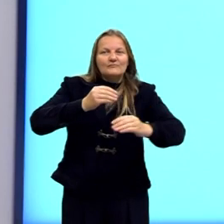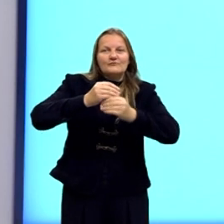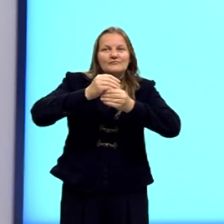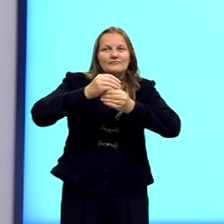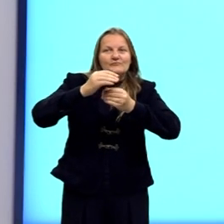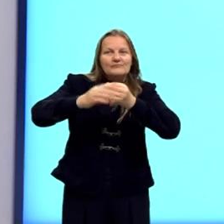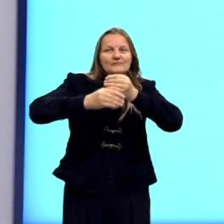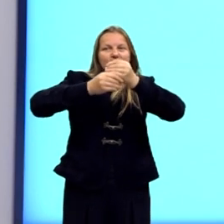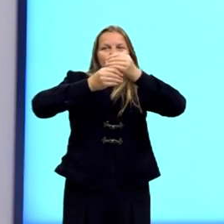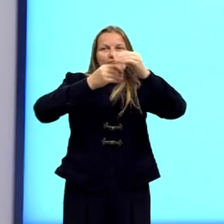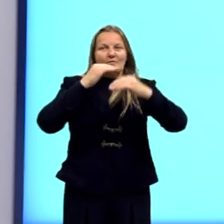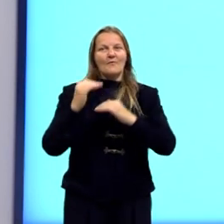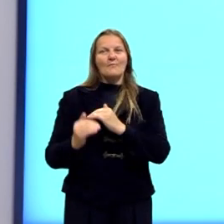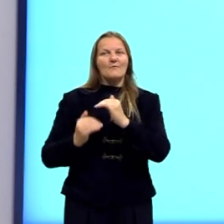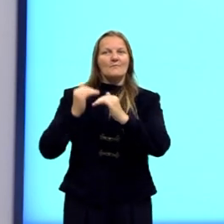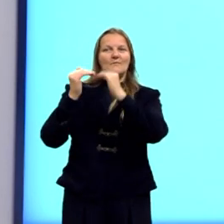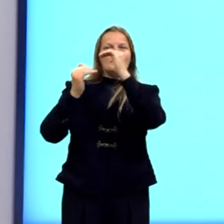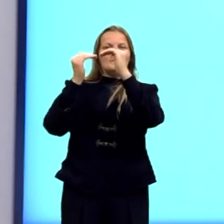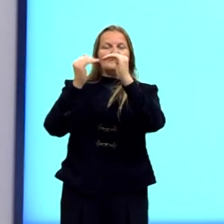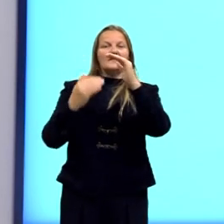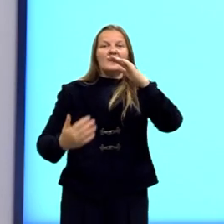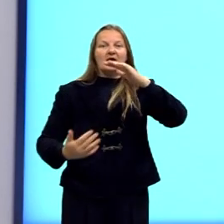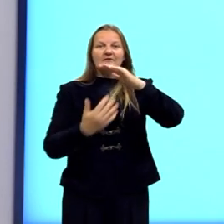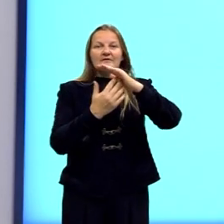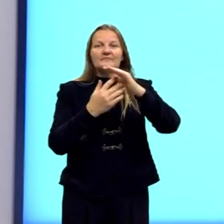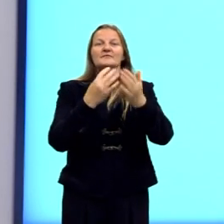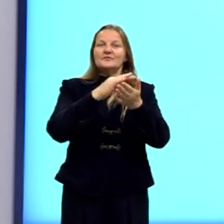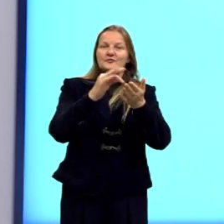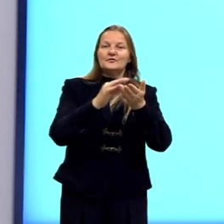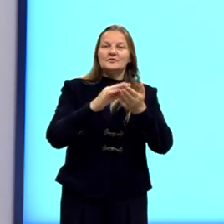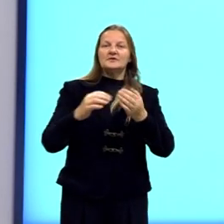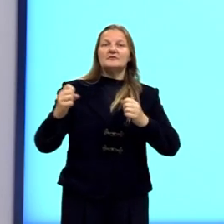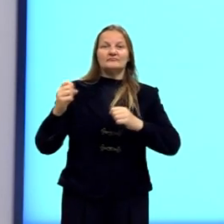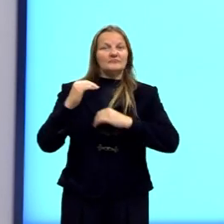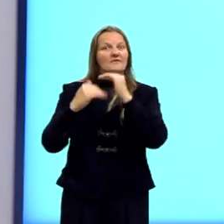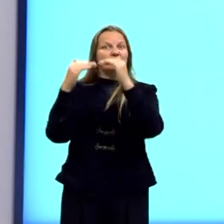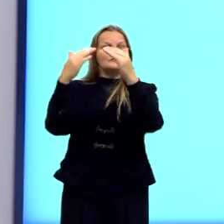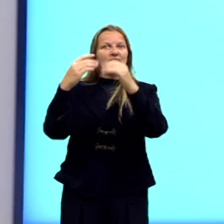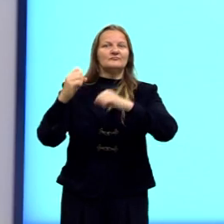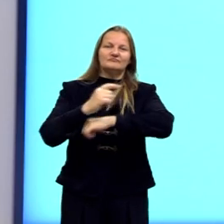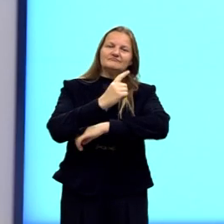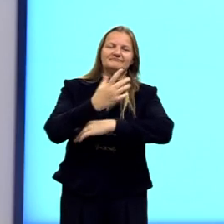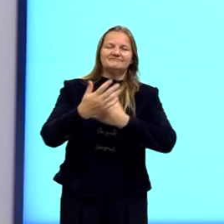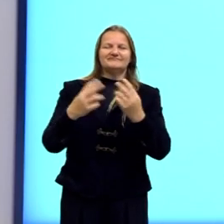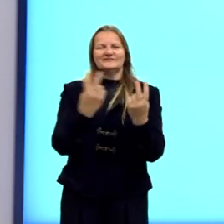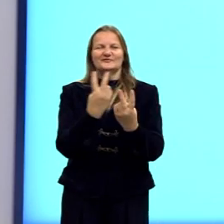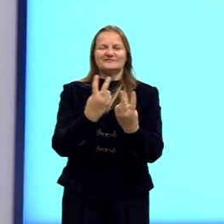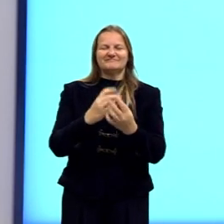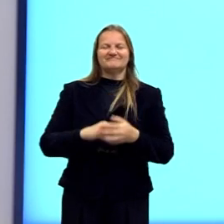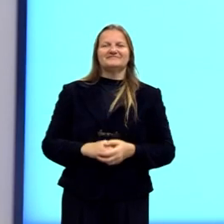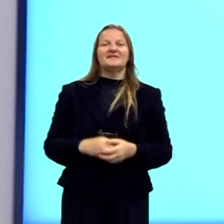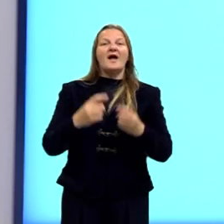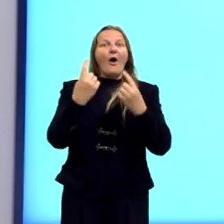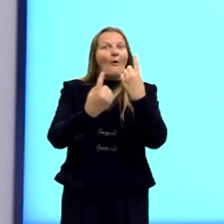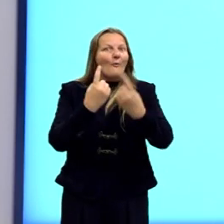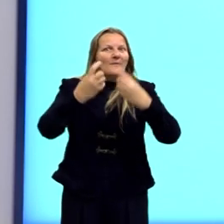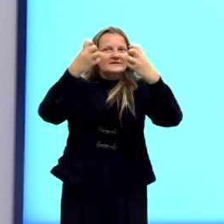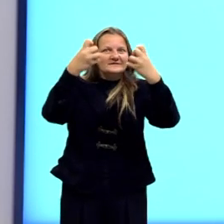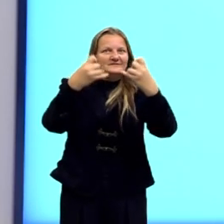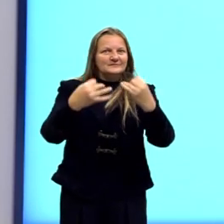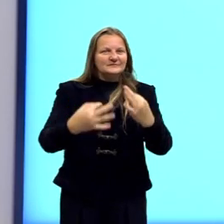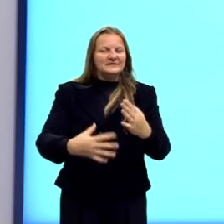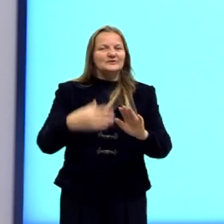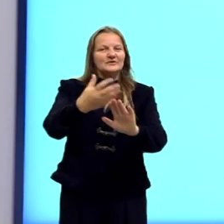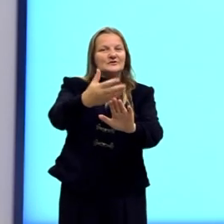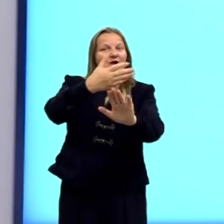Então, foi um processo até chegar na teoria evolucionista. Então, algumas explicações pré